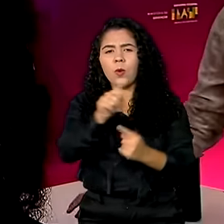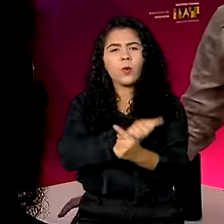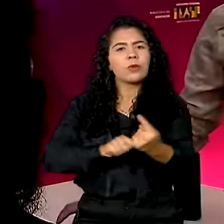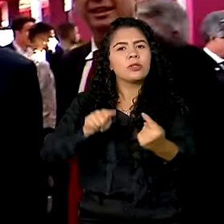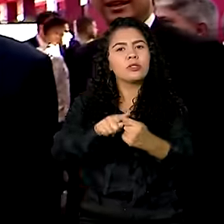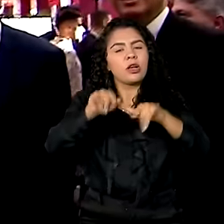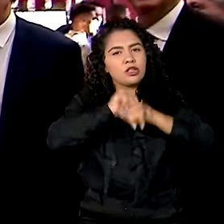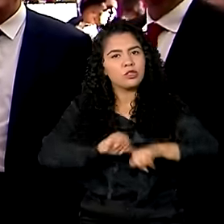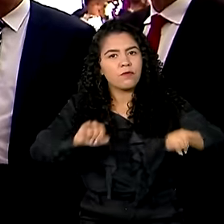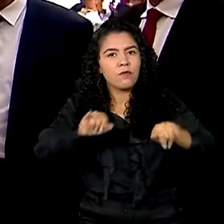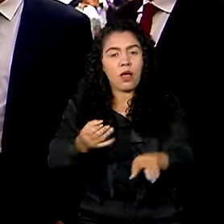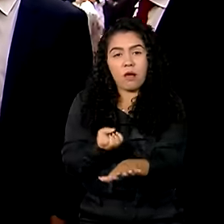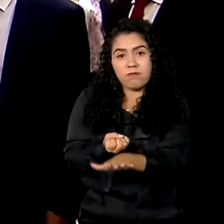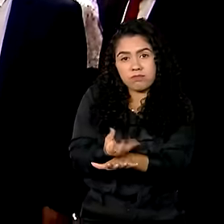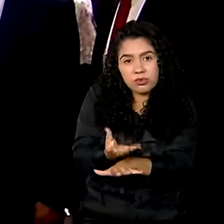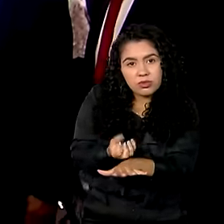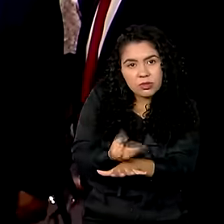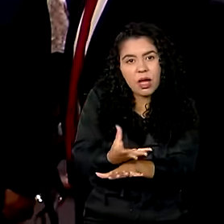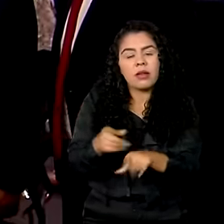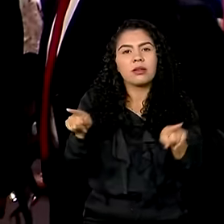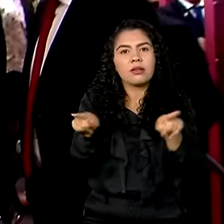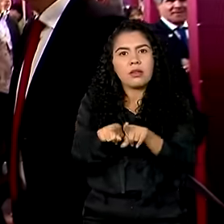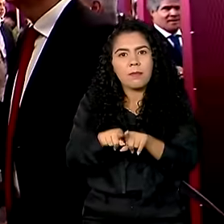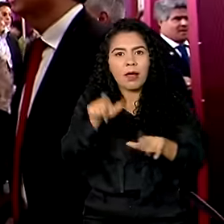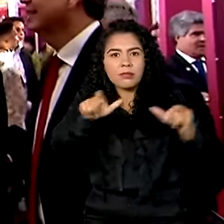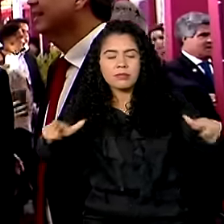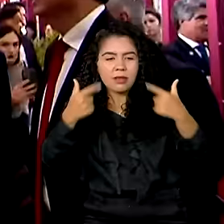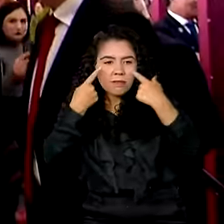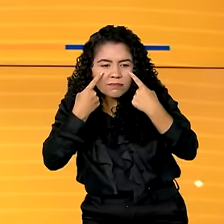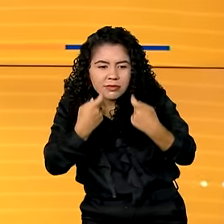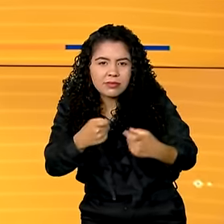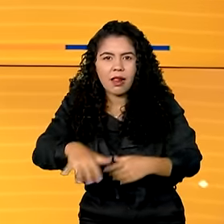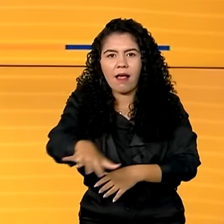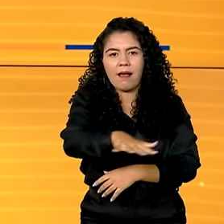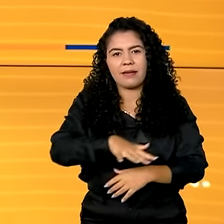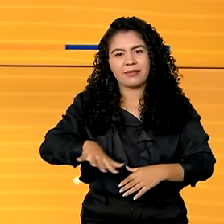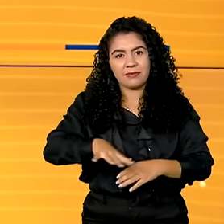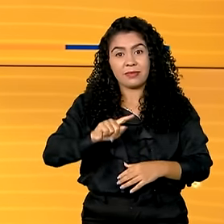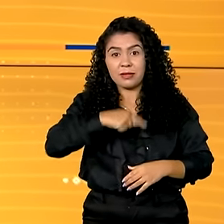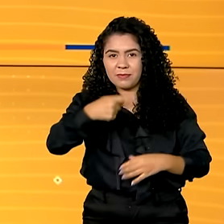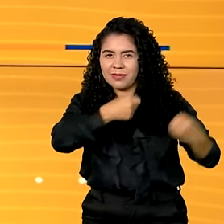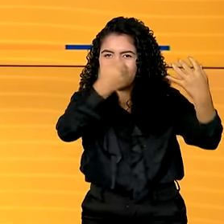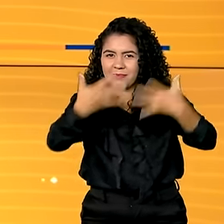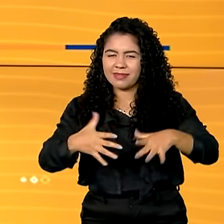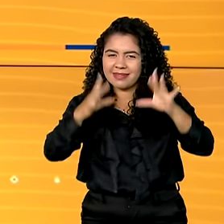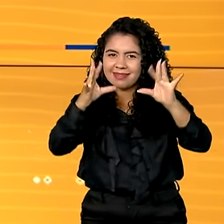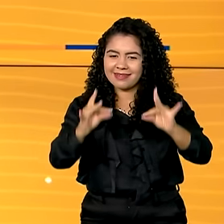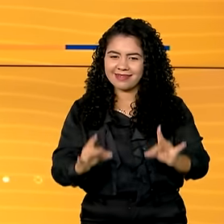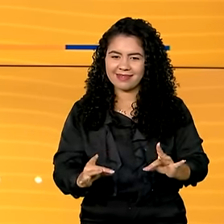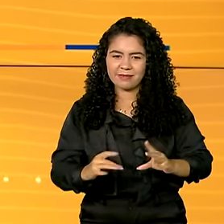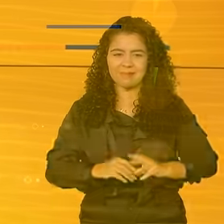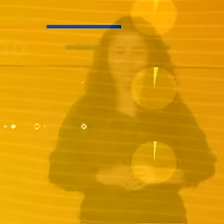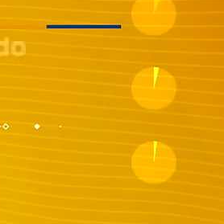divulgar a modalidade de ensino e aumentar a atratividade. A gente mostra os detalhes já já.